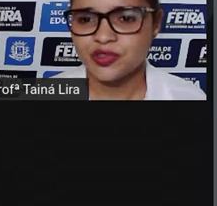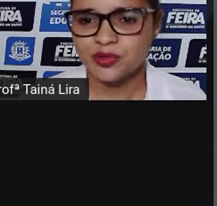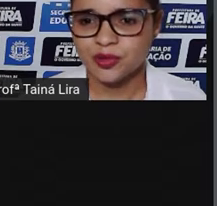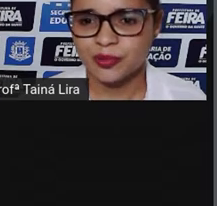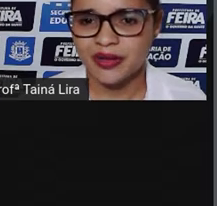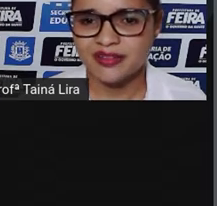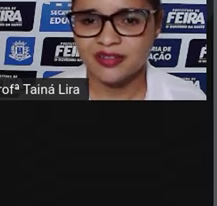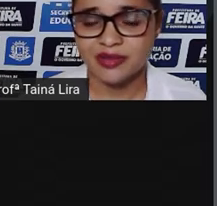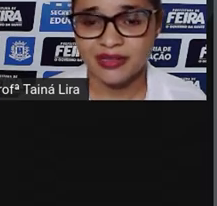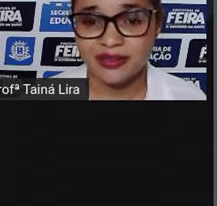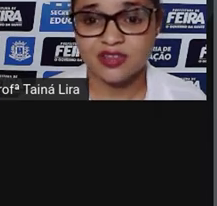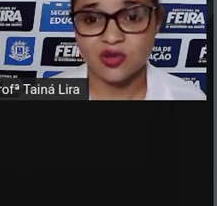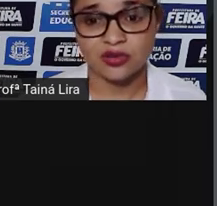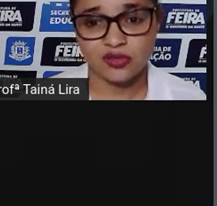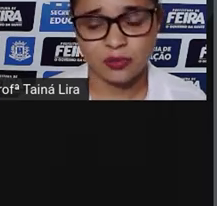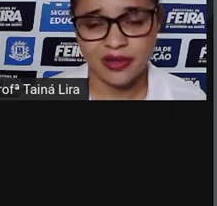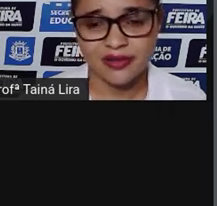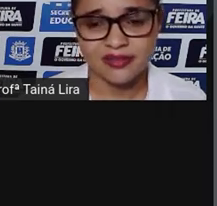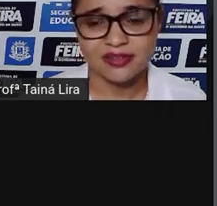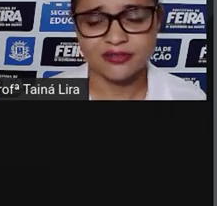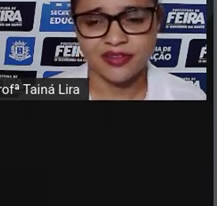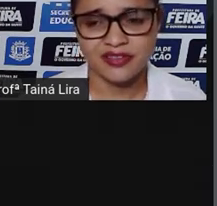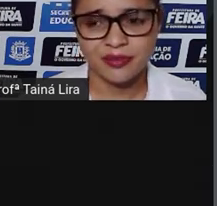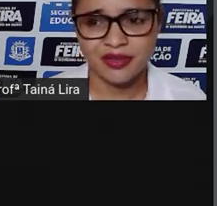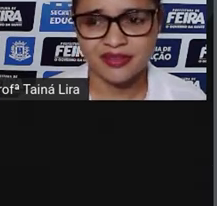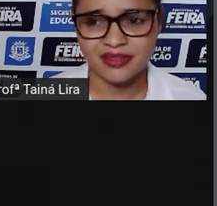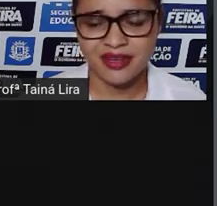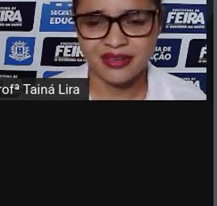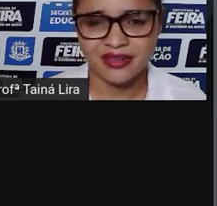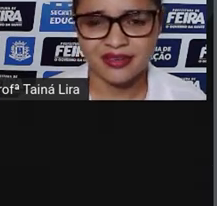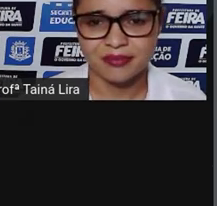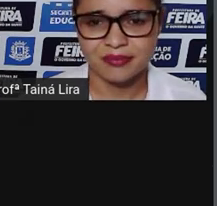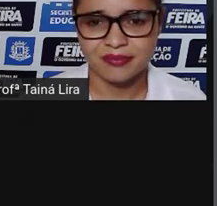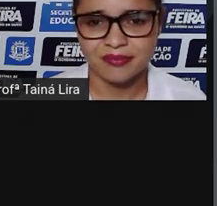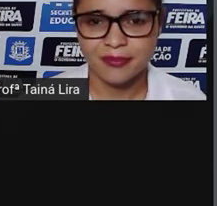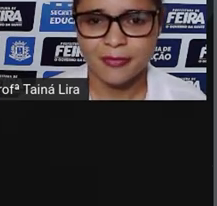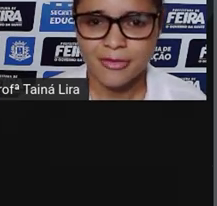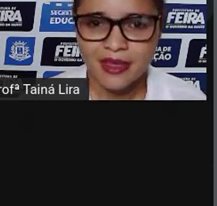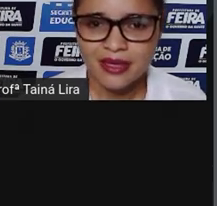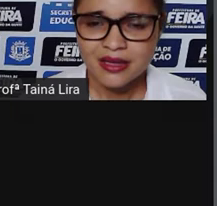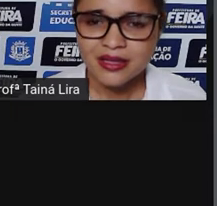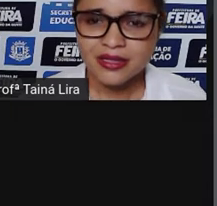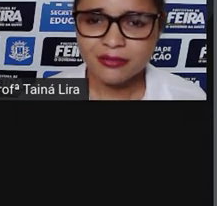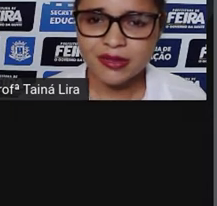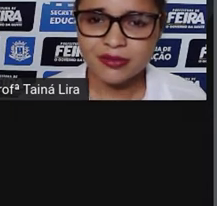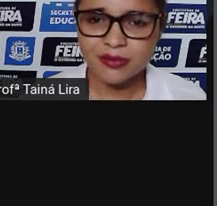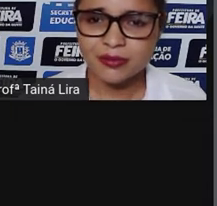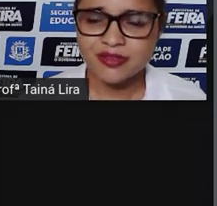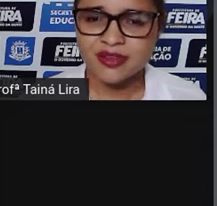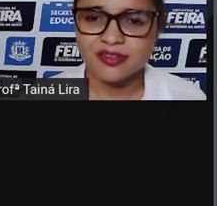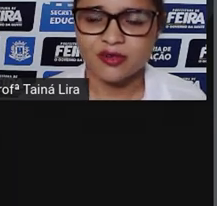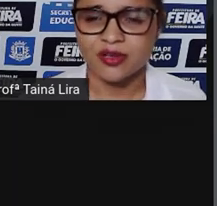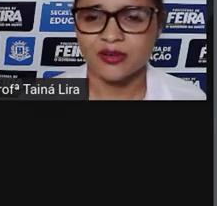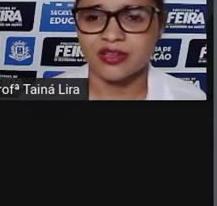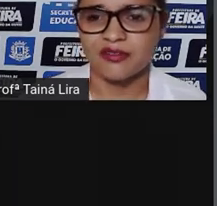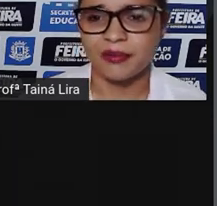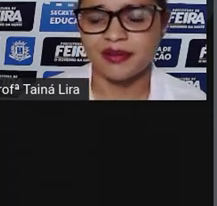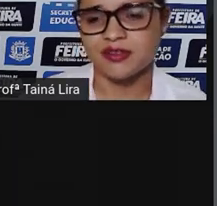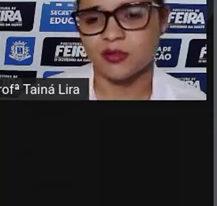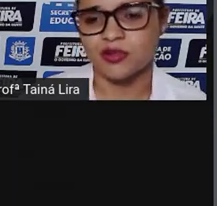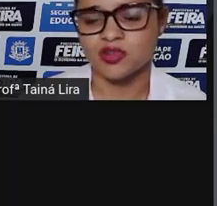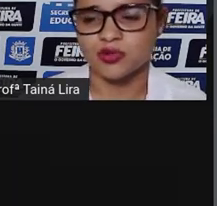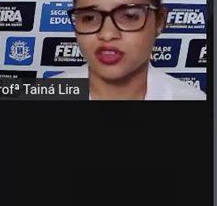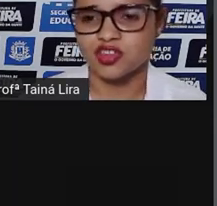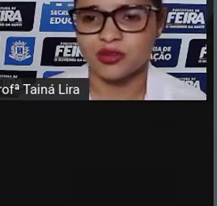Grupos de todo o Brasil e até de outros países vêm se apresentar aqui. Enquanto o ônibus da escola rodava